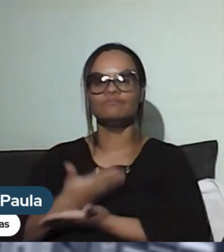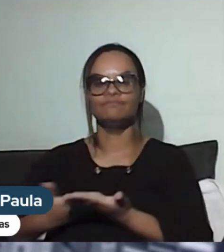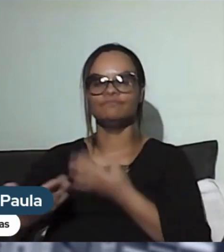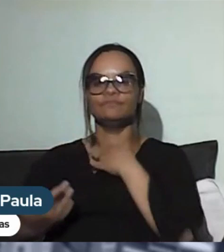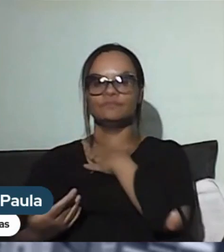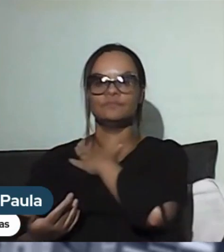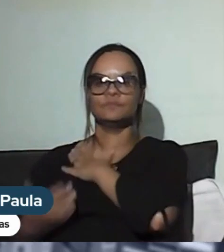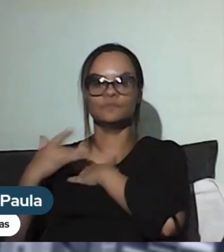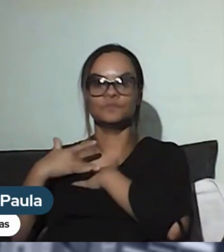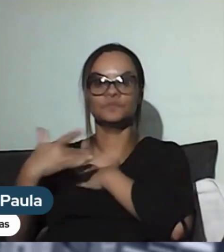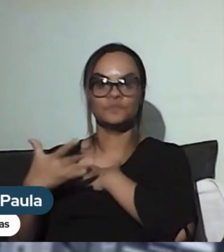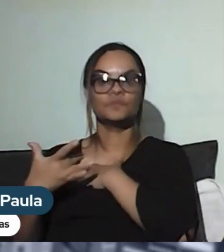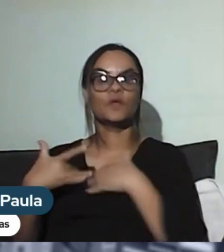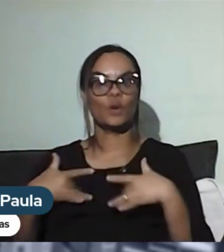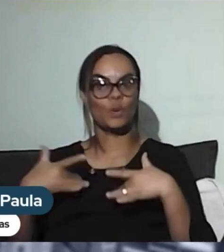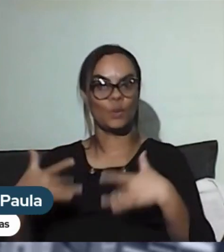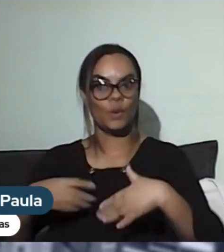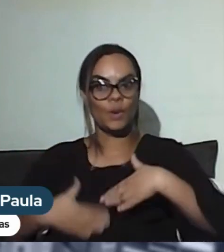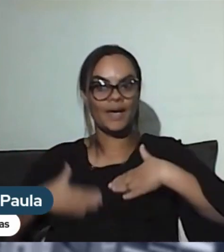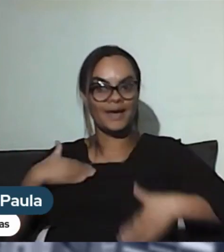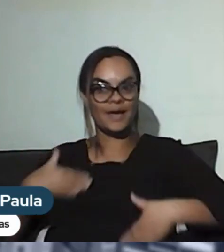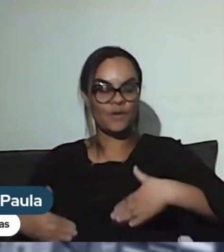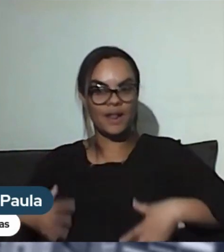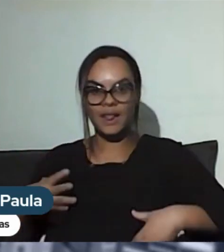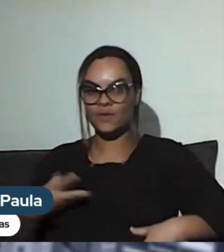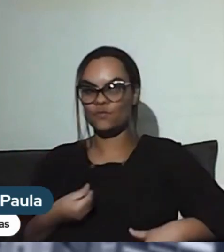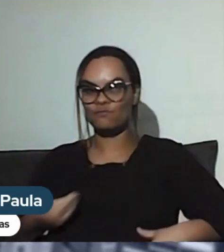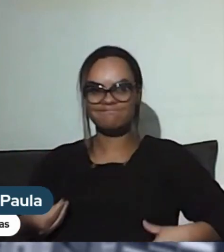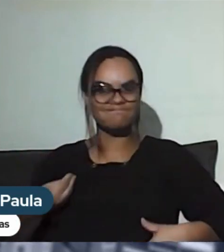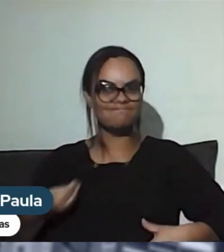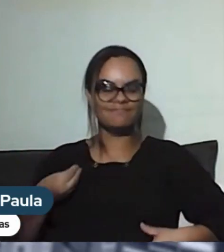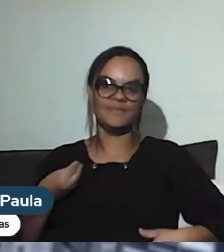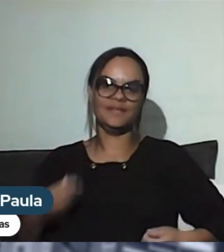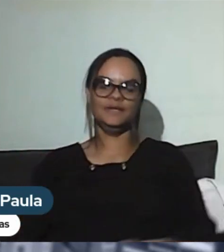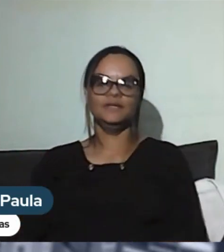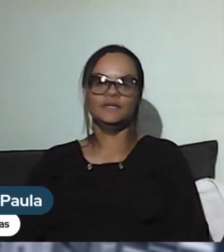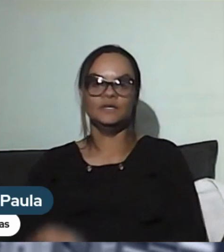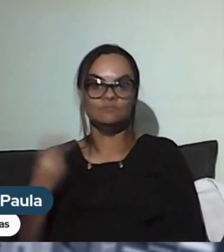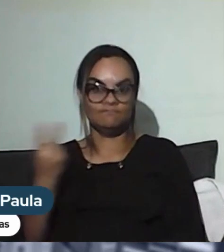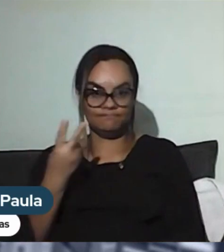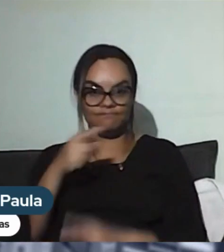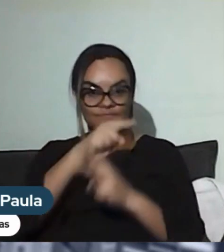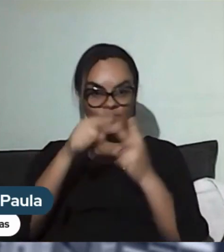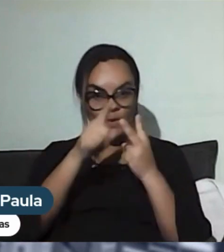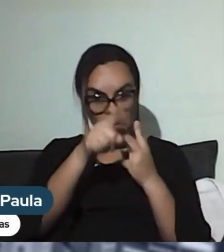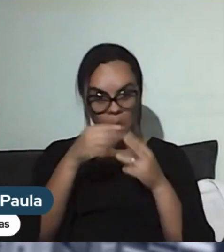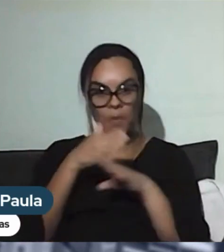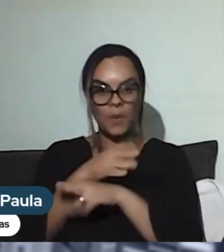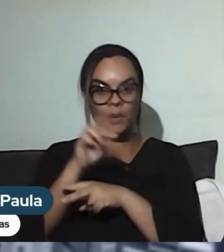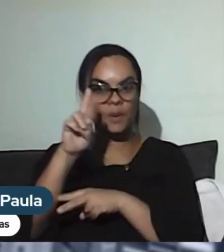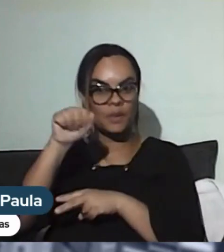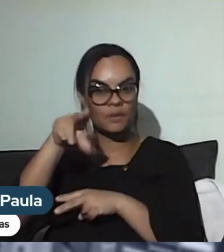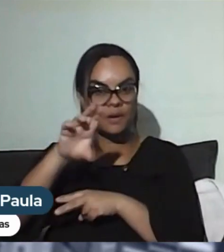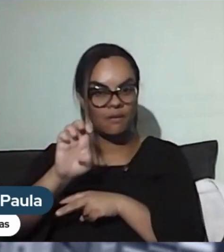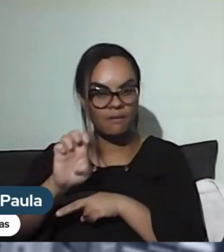A doação de órgãos, ela é importante, salva vidas, e está aí, nós temos aí dois exemplos aqui. A Luciane, que